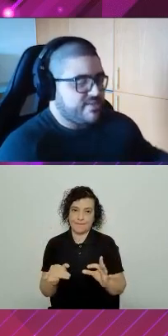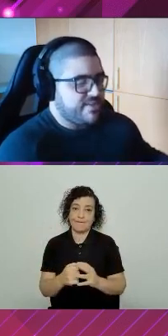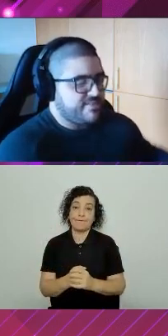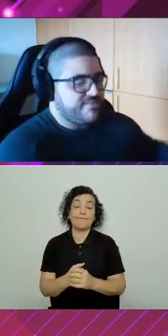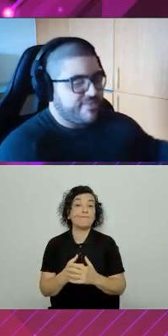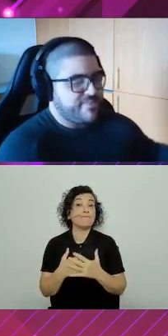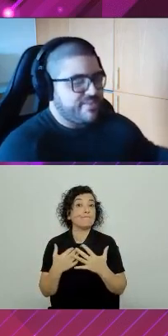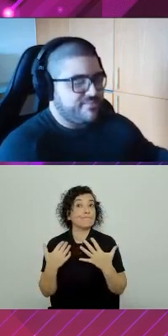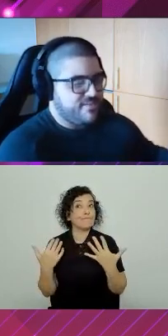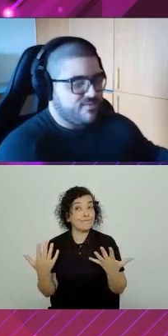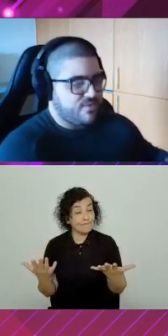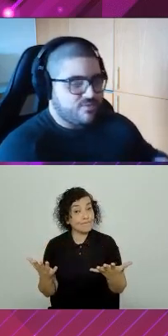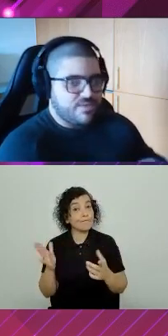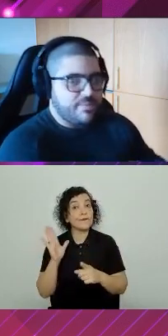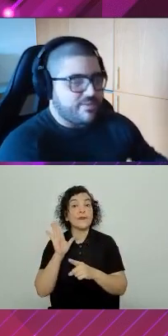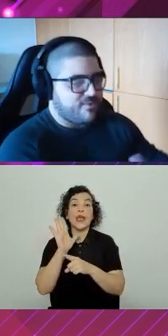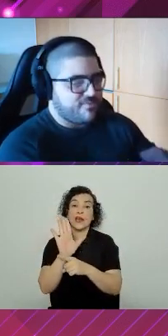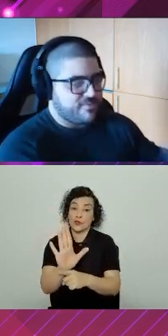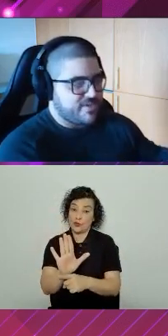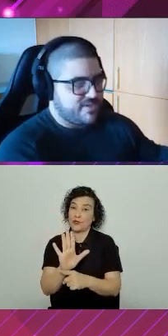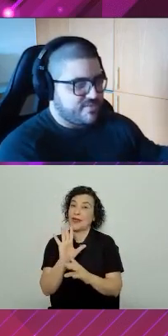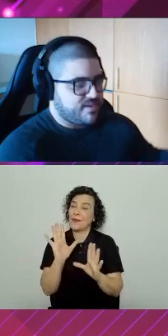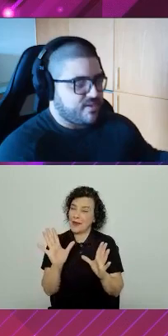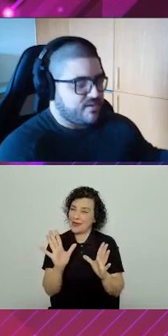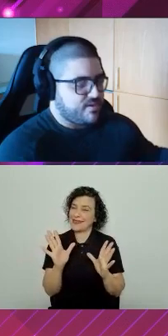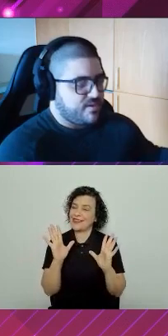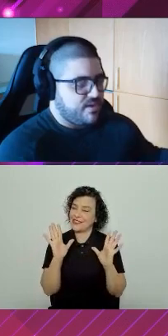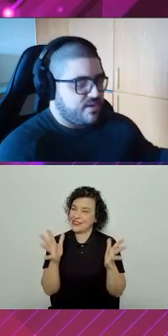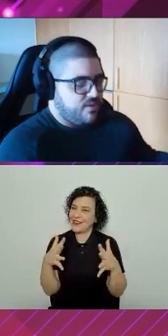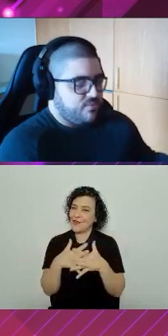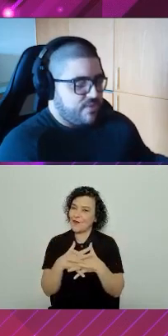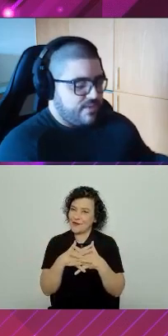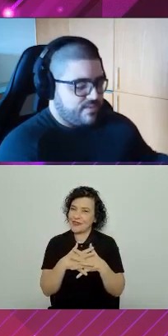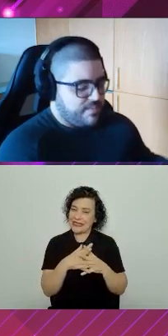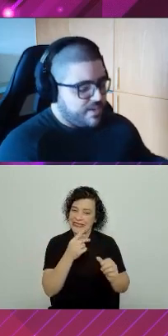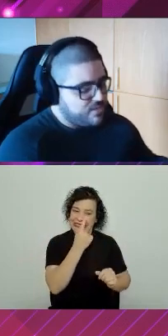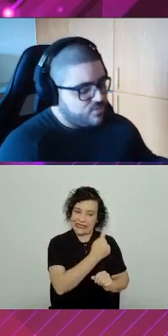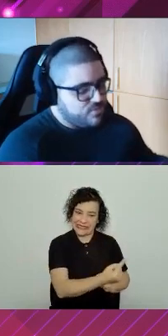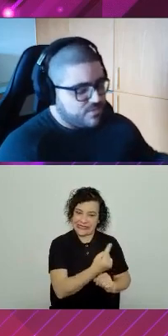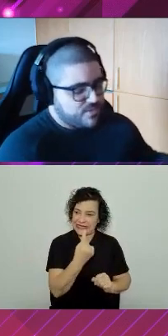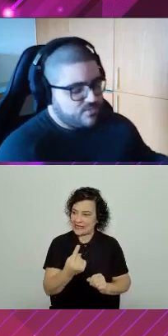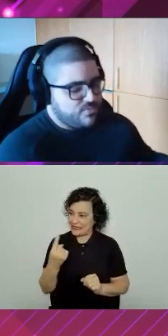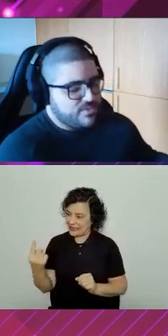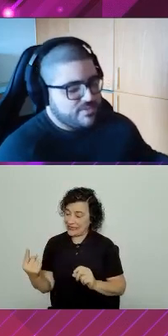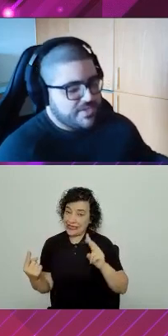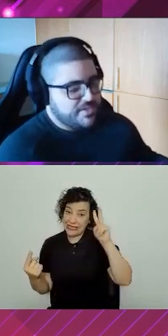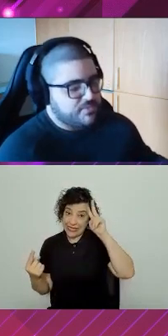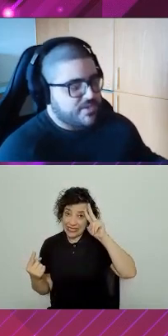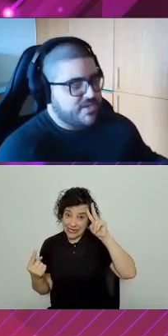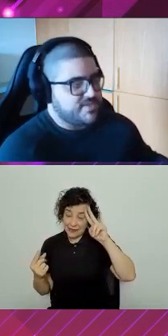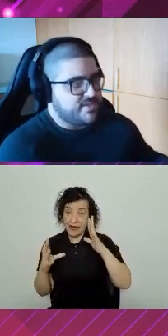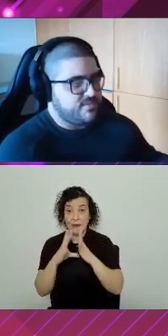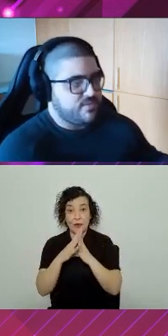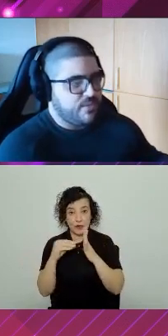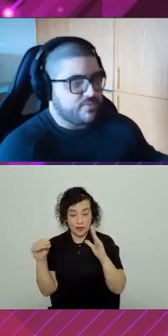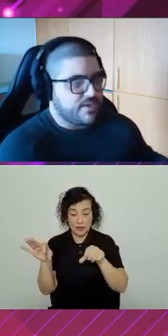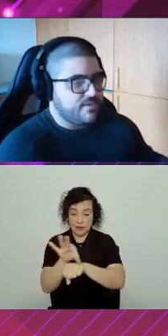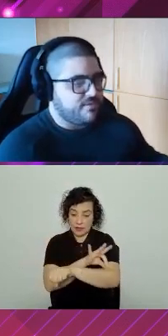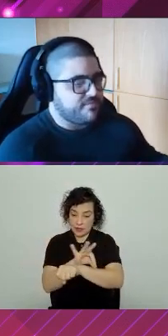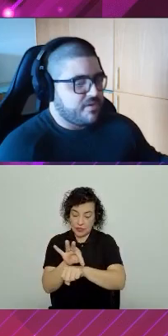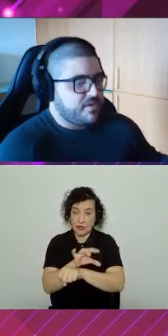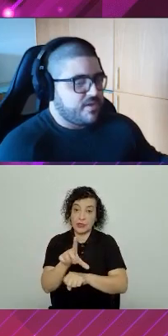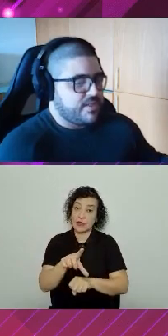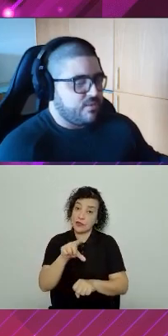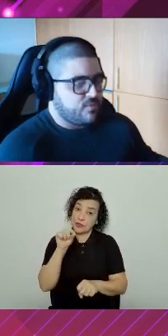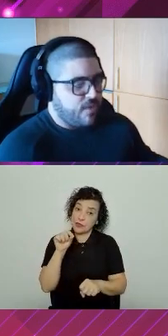Apesar de trazer vários benefícios, olha o tamanho da confusão que a gente já fez aqui. Lembrar que todo modelo de arquitetura que a gente seleciona é um trade